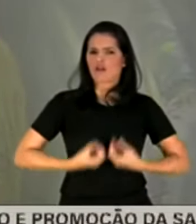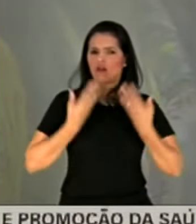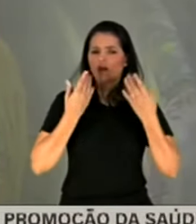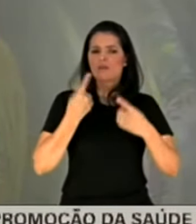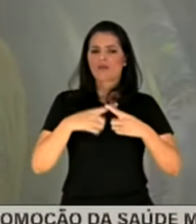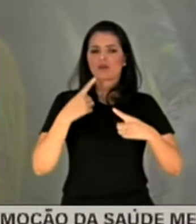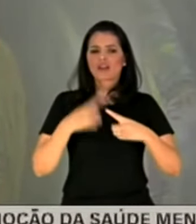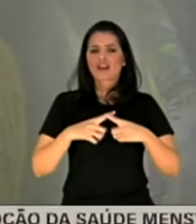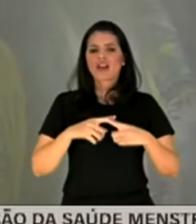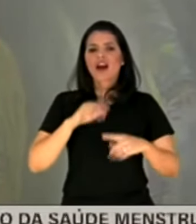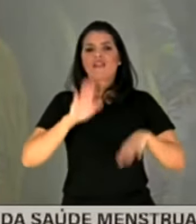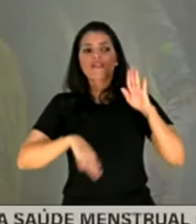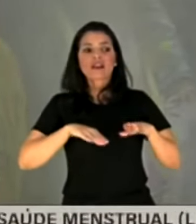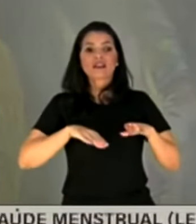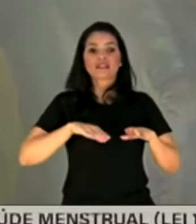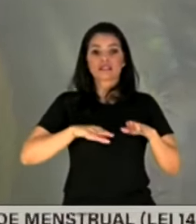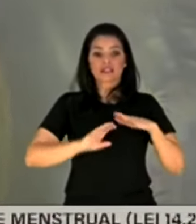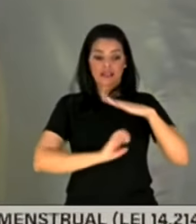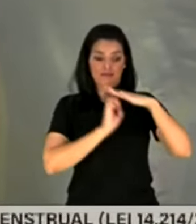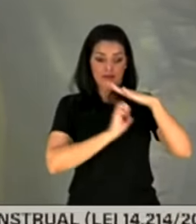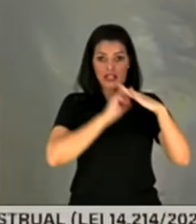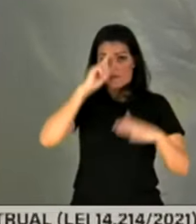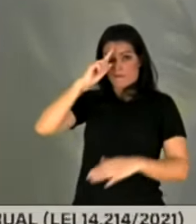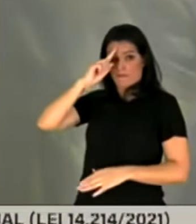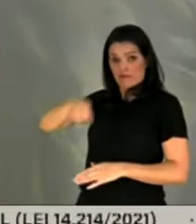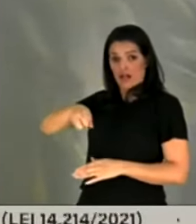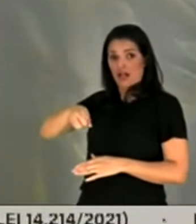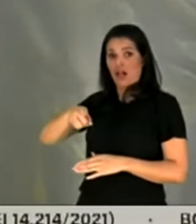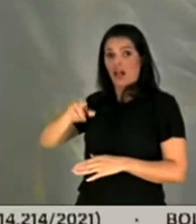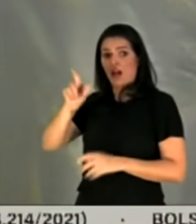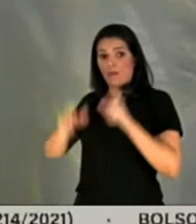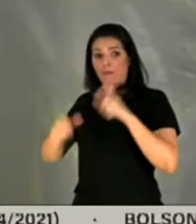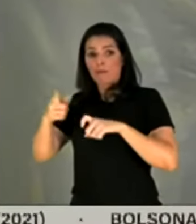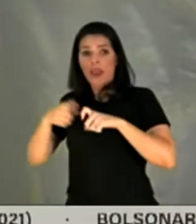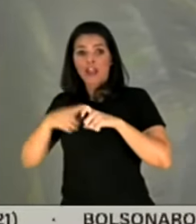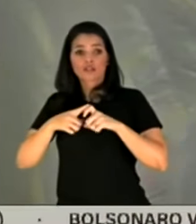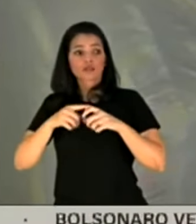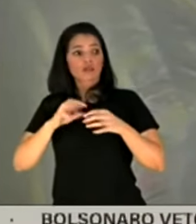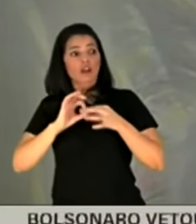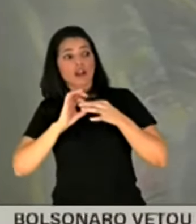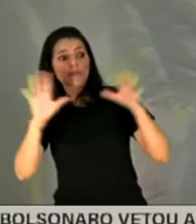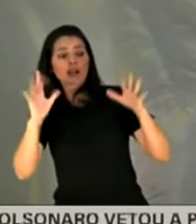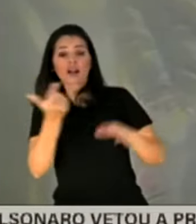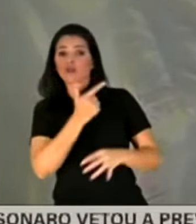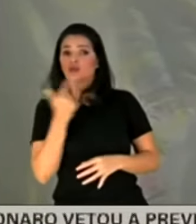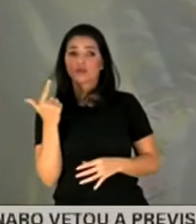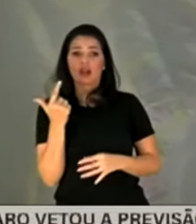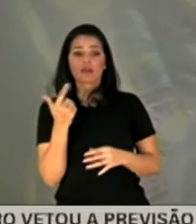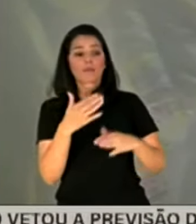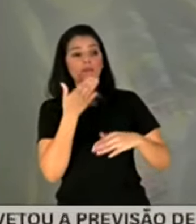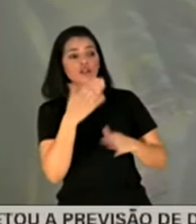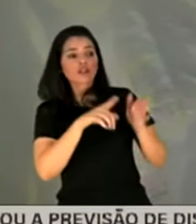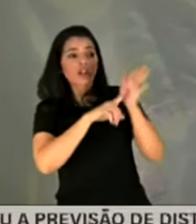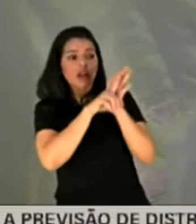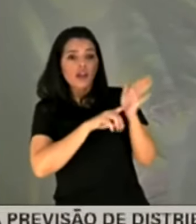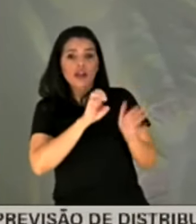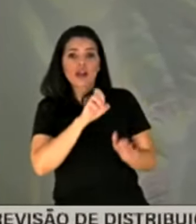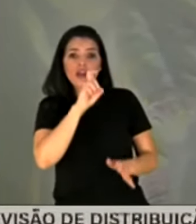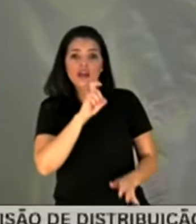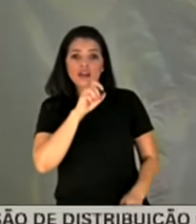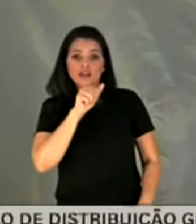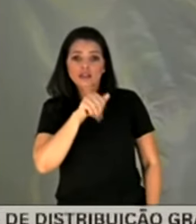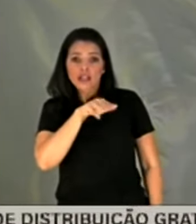limitação de... a imposição de não ter autonomia médica, de não poder pedir um determinado exame, pacientes evoluíram com gravidade